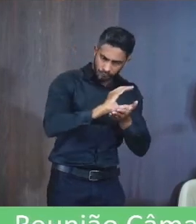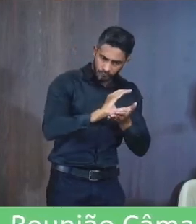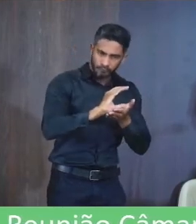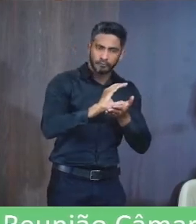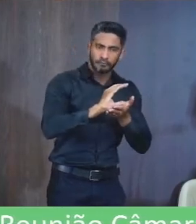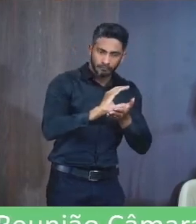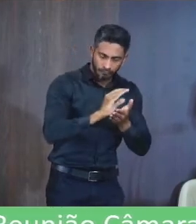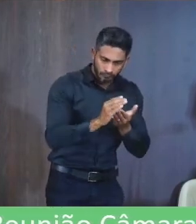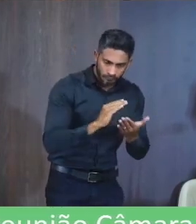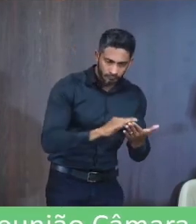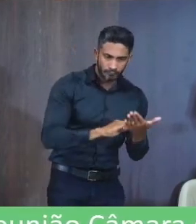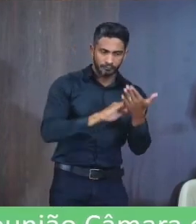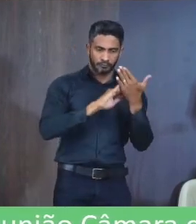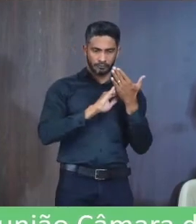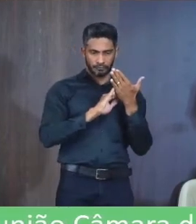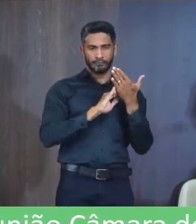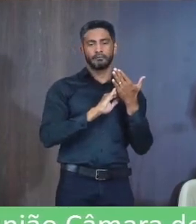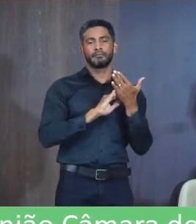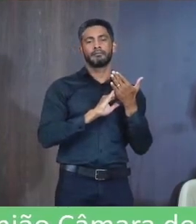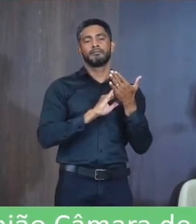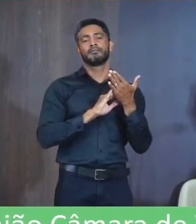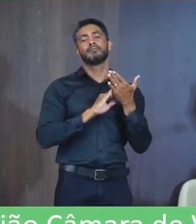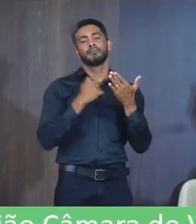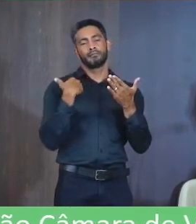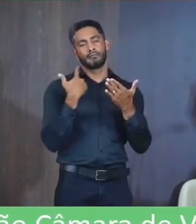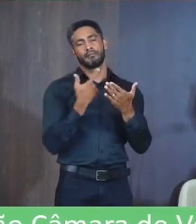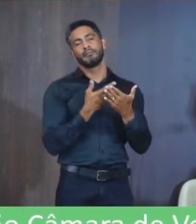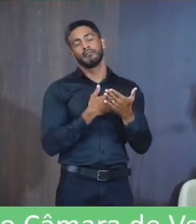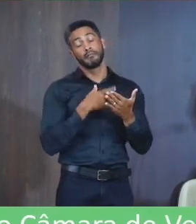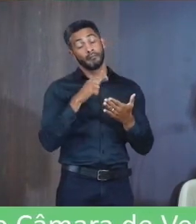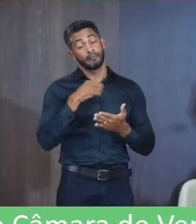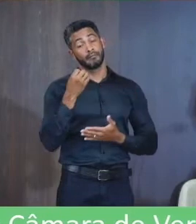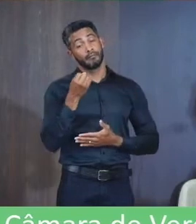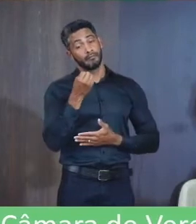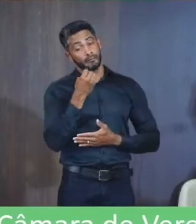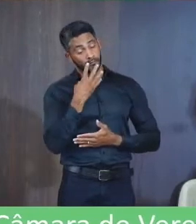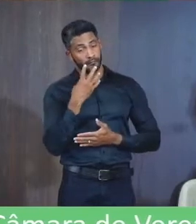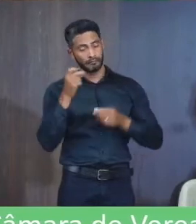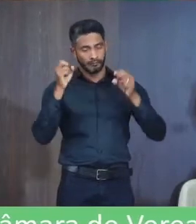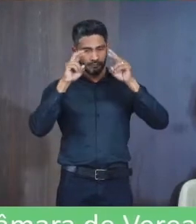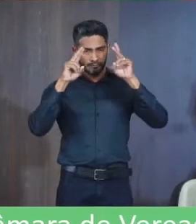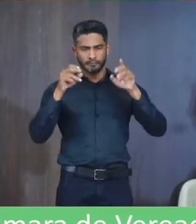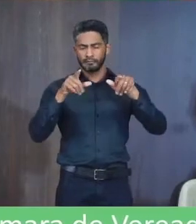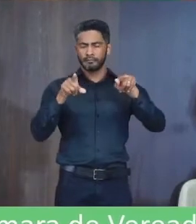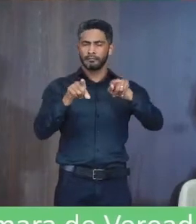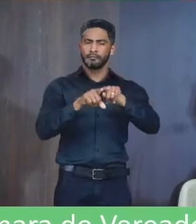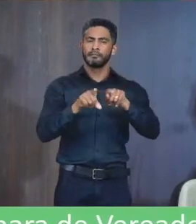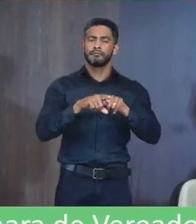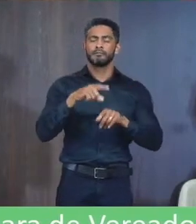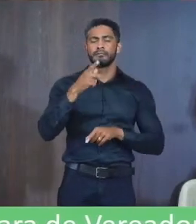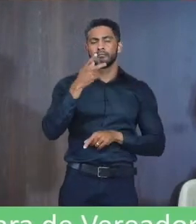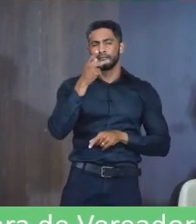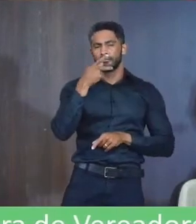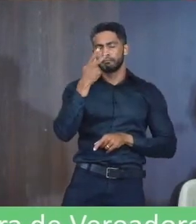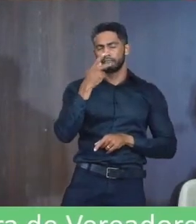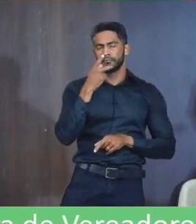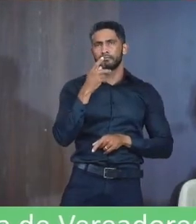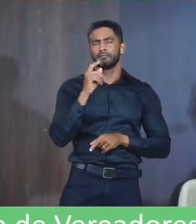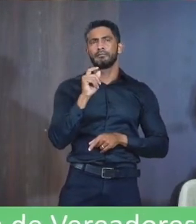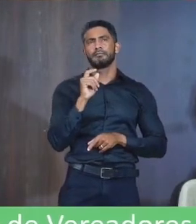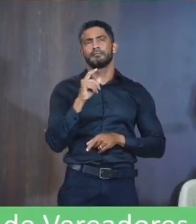Para nós mesmos Isso é muito bom Esse assunto Que o trouxe E o senhor O falou Que